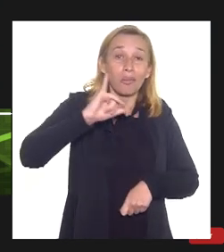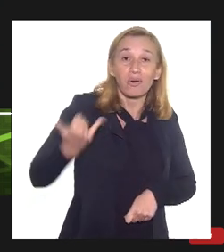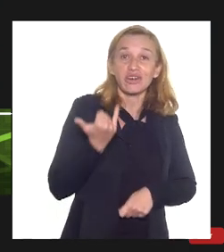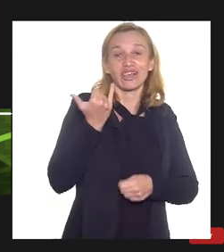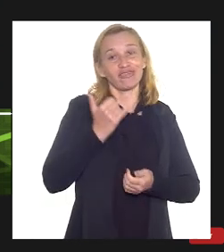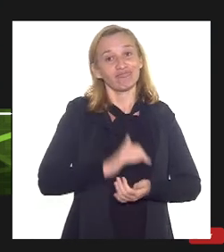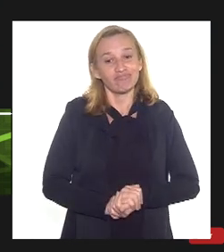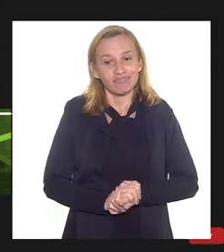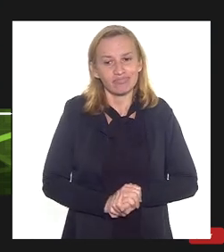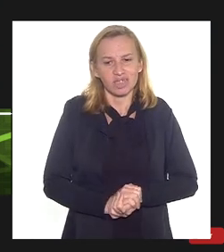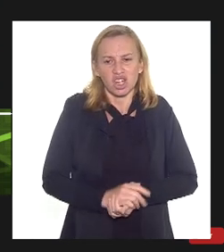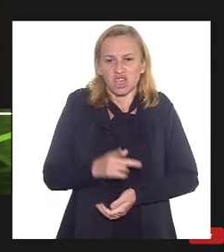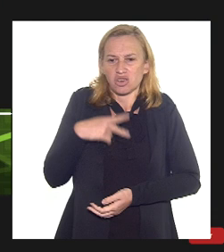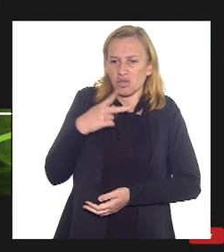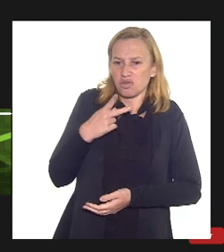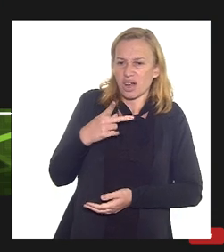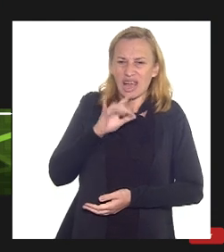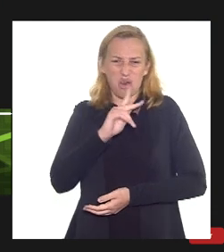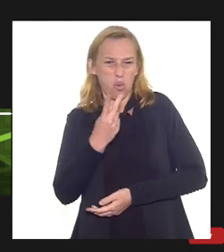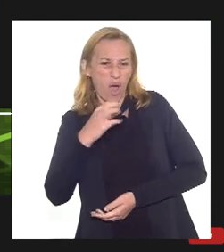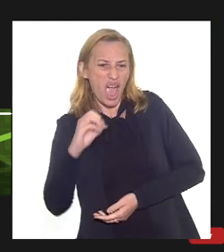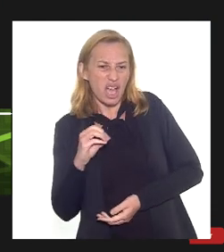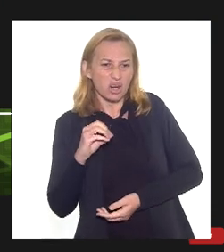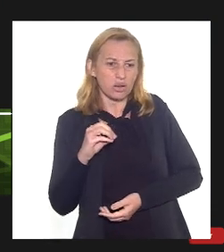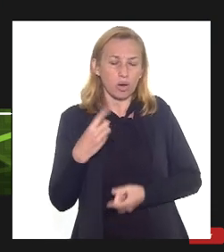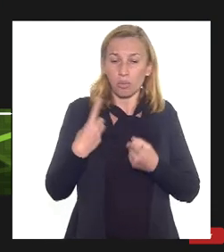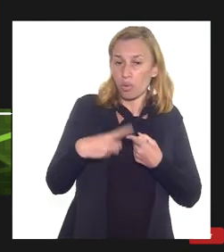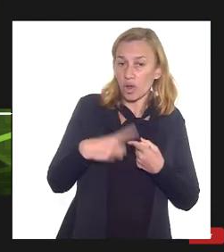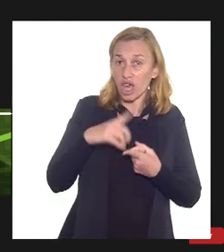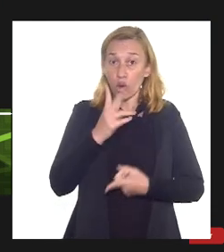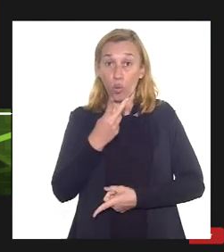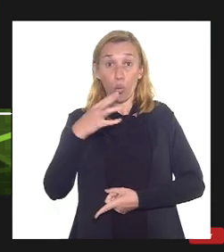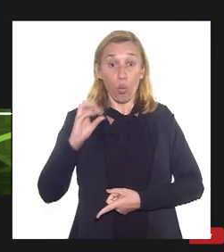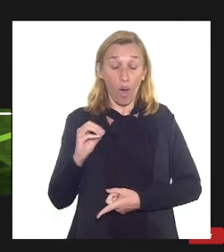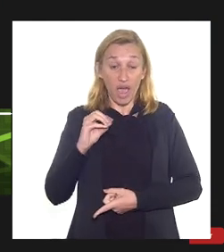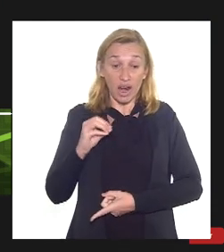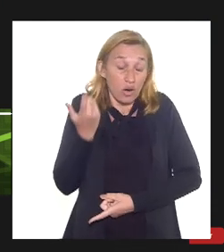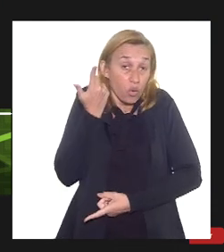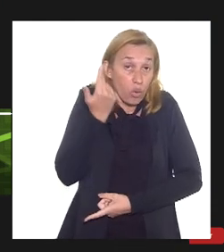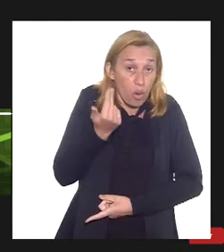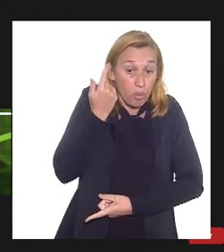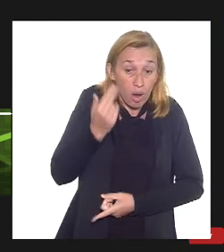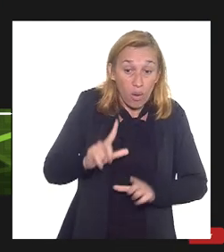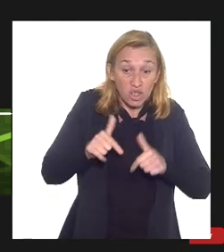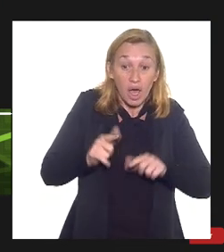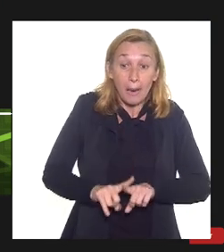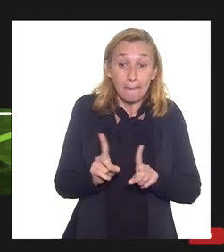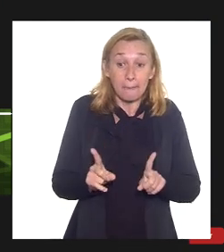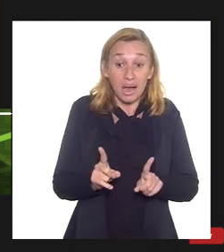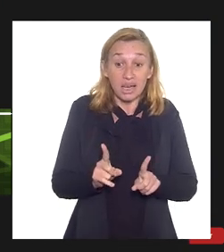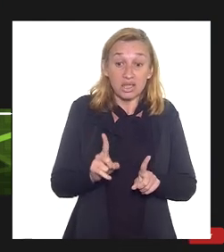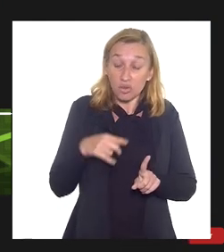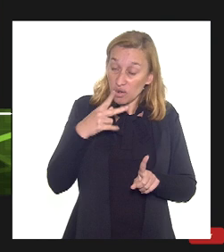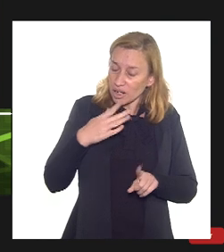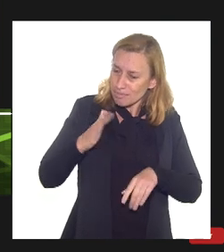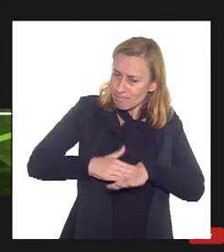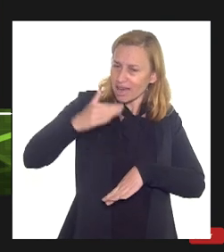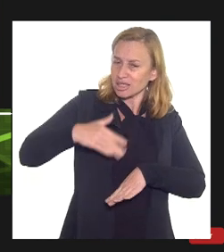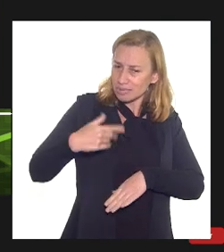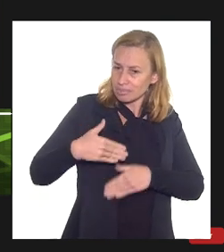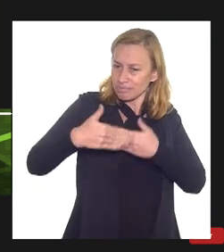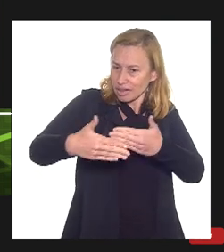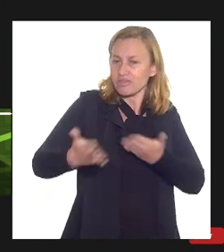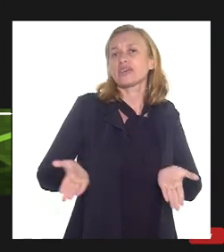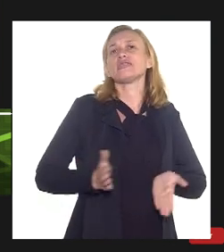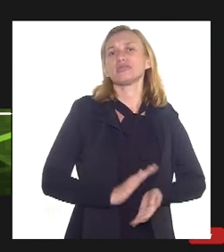eu não digo até o hélio porque o hélio além das aplicações normais eu estou jogando muito mais para frente o